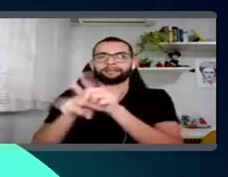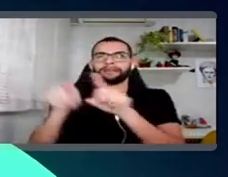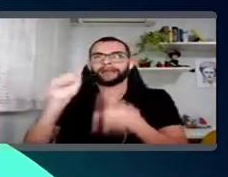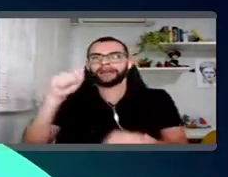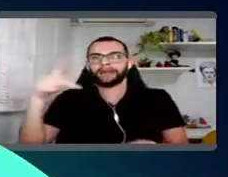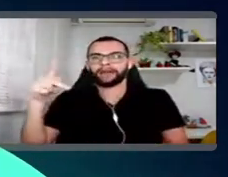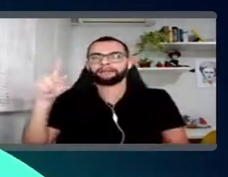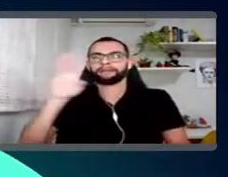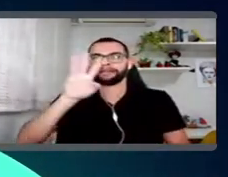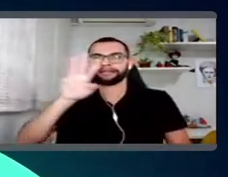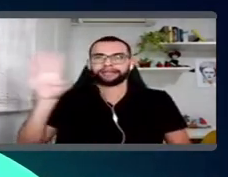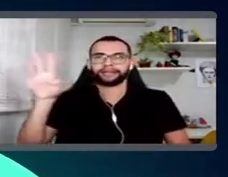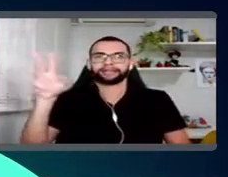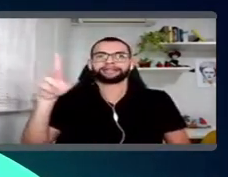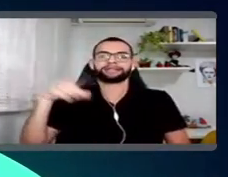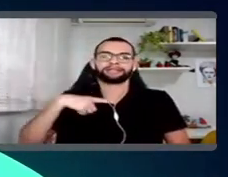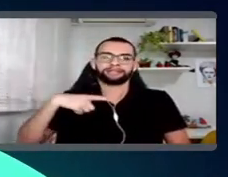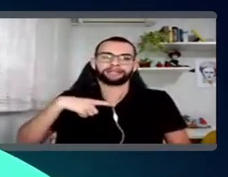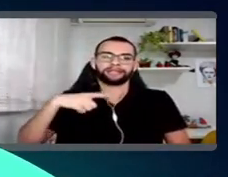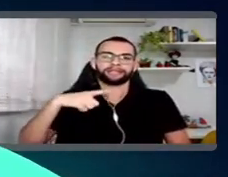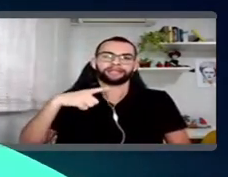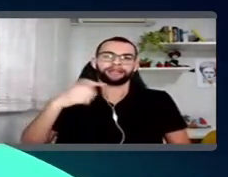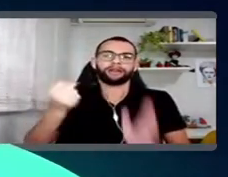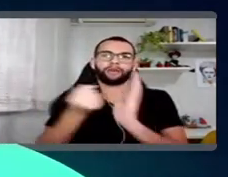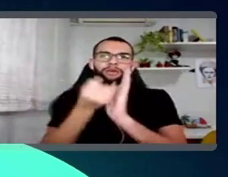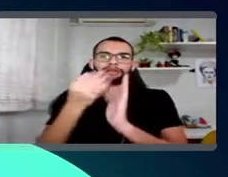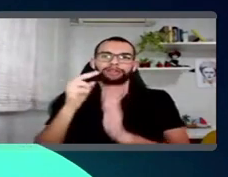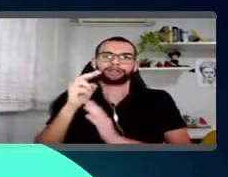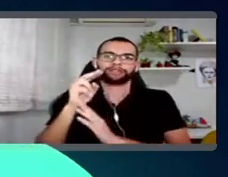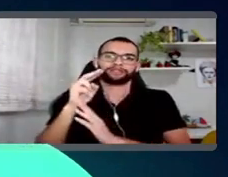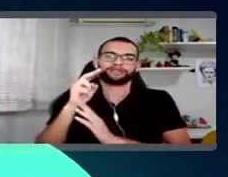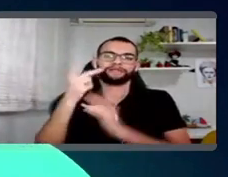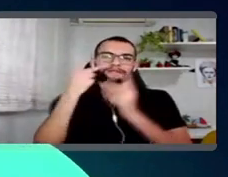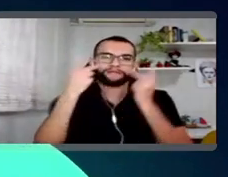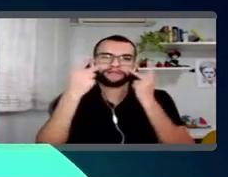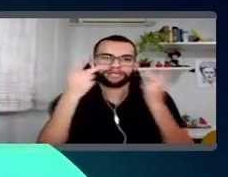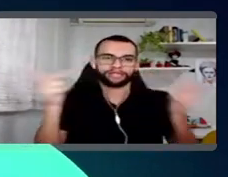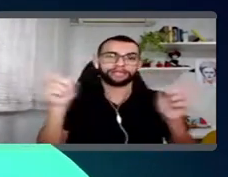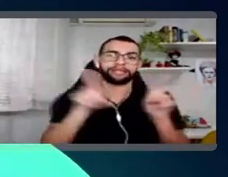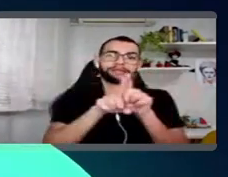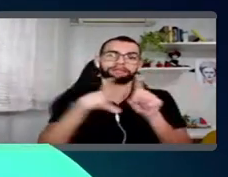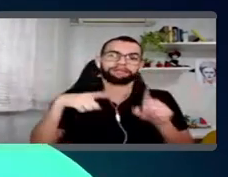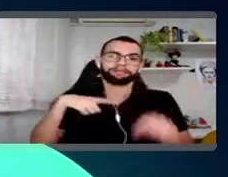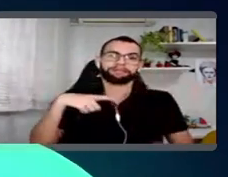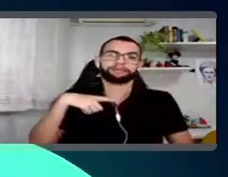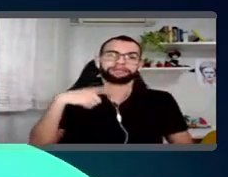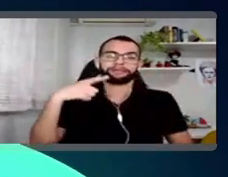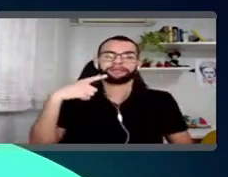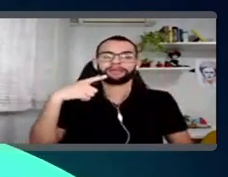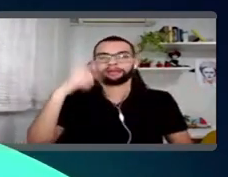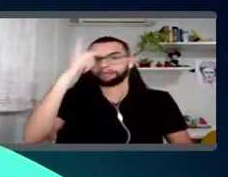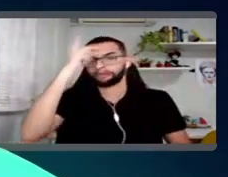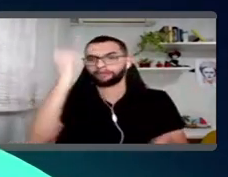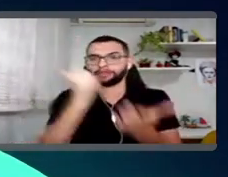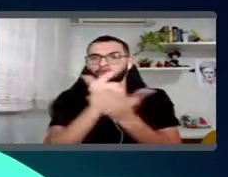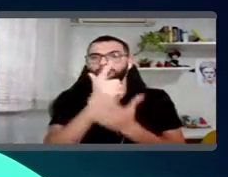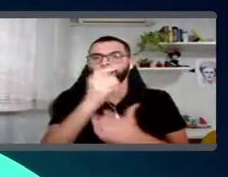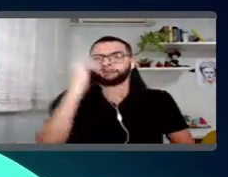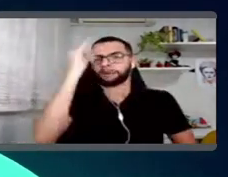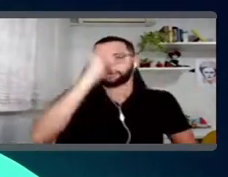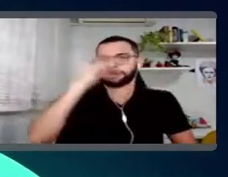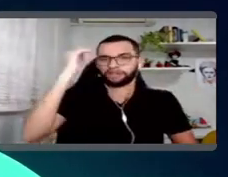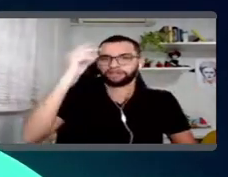mais de 53 milhões de clientes ativos, né? O são os clientes ativos? São aquelas pessoas que estão comprando com a gente com uma certa recorrência.